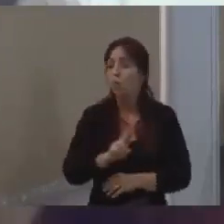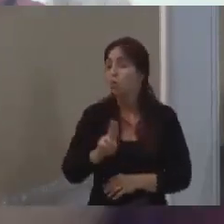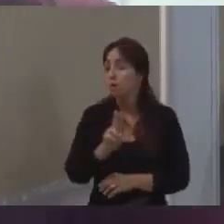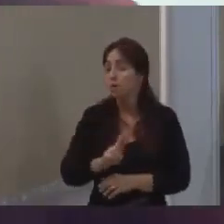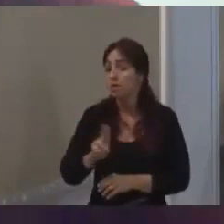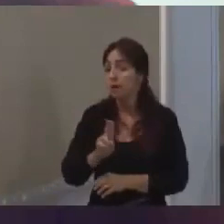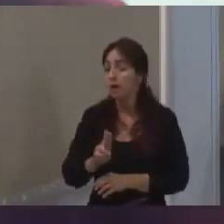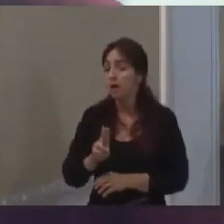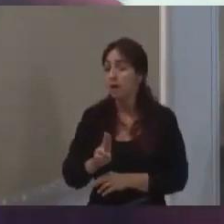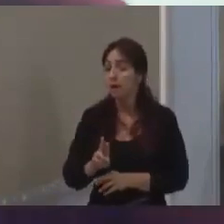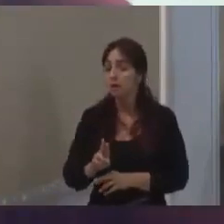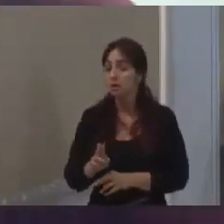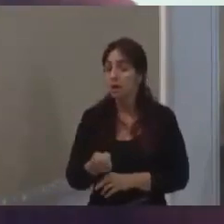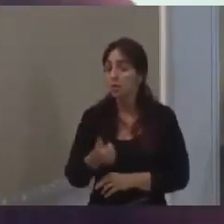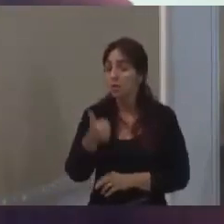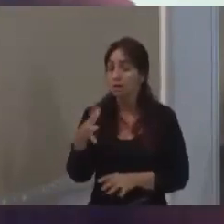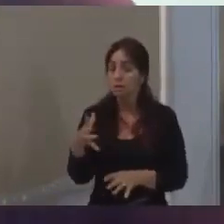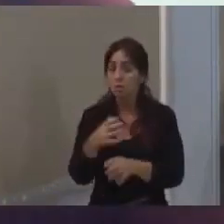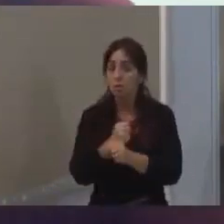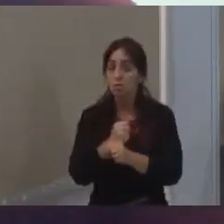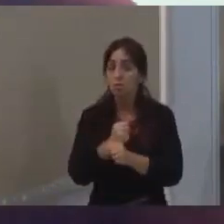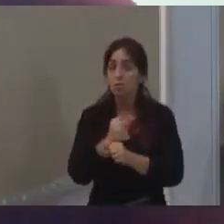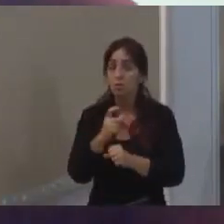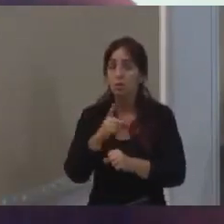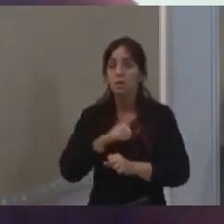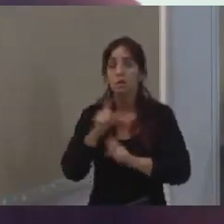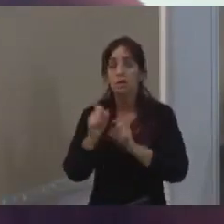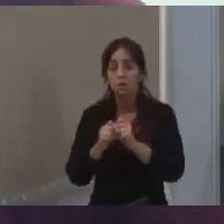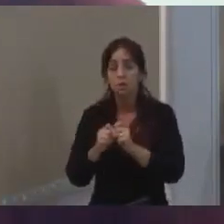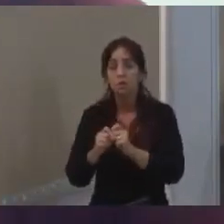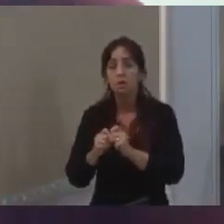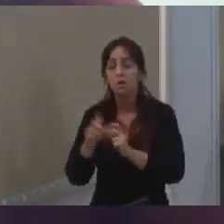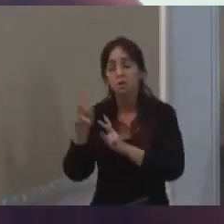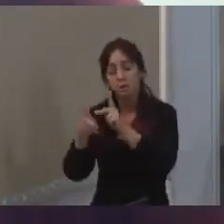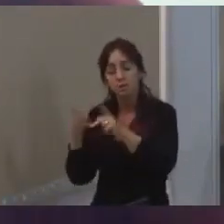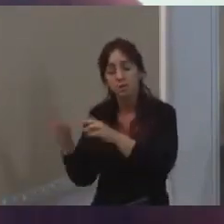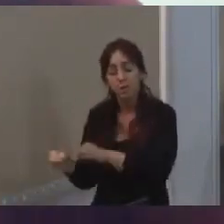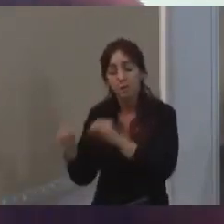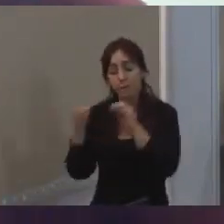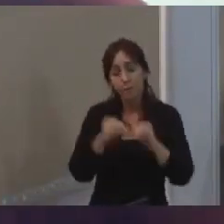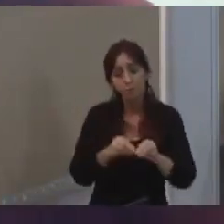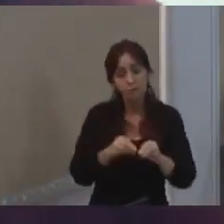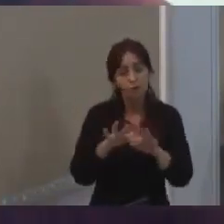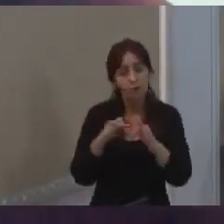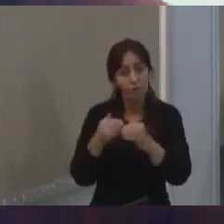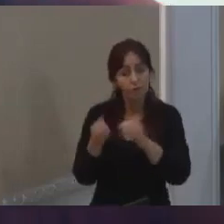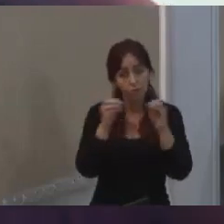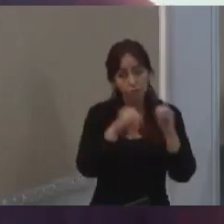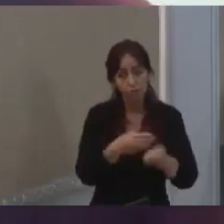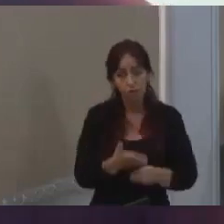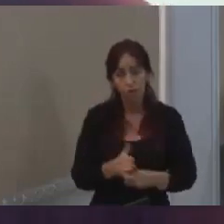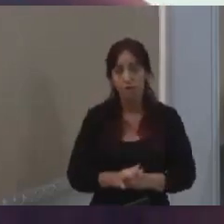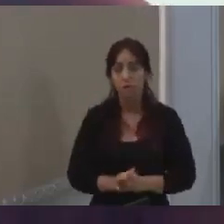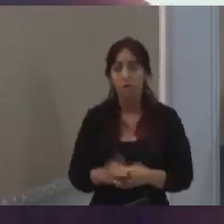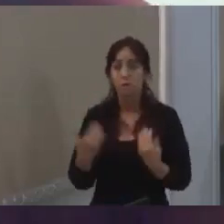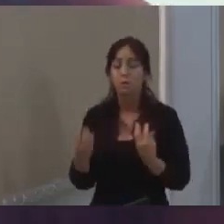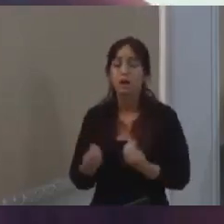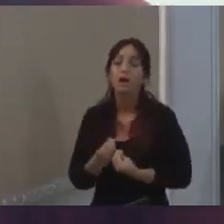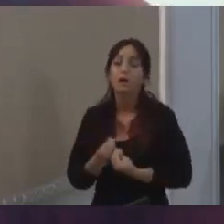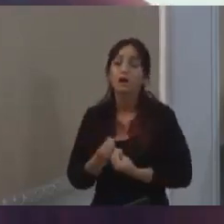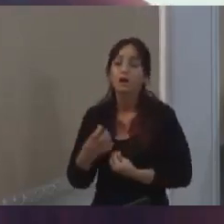previstas para serem concluídas aí, tem algumas de reassentamento. Pois é, mas assim, mas de forma mais objetiva,